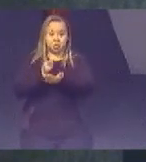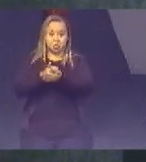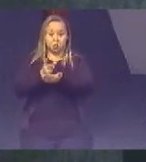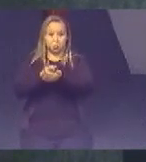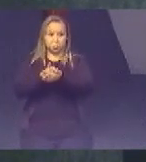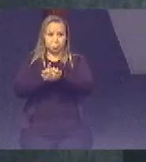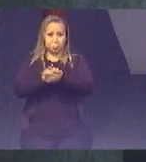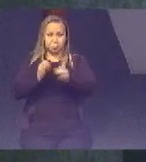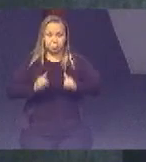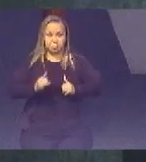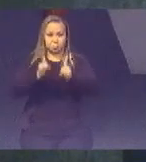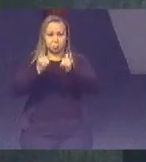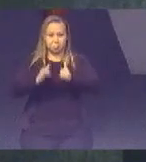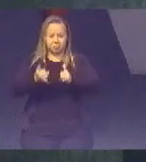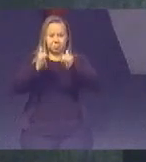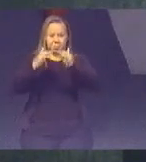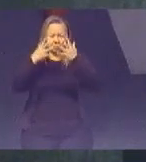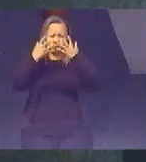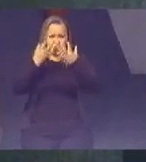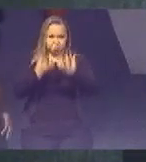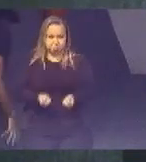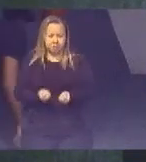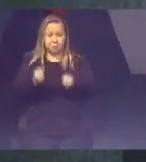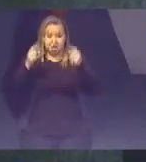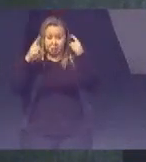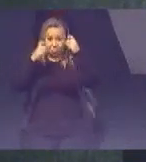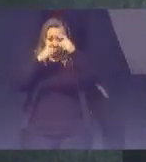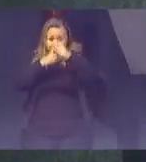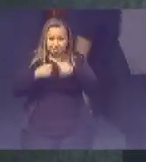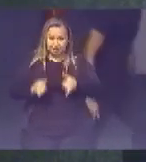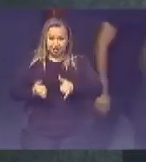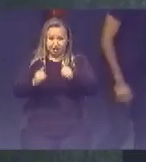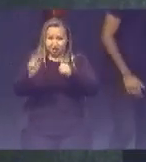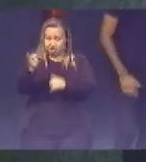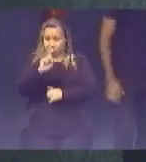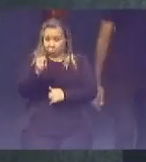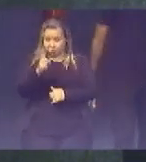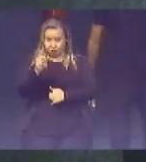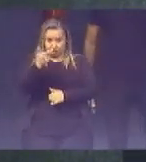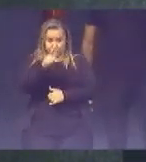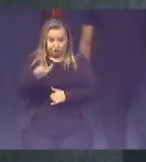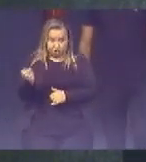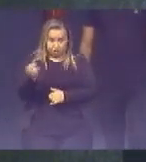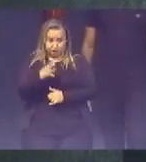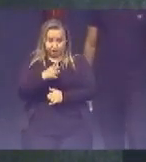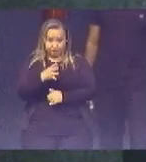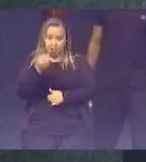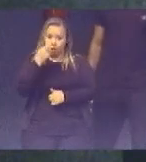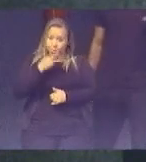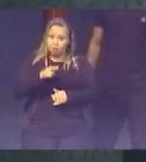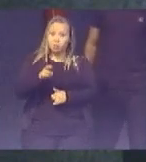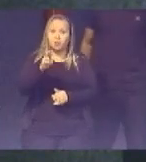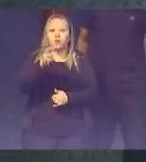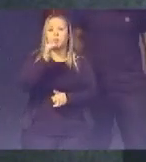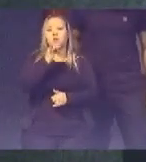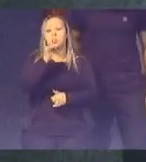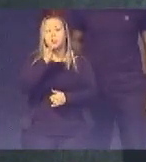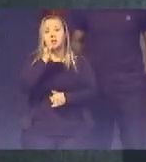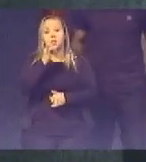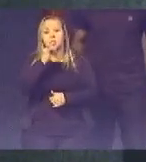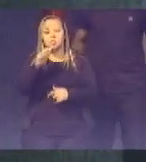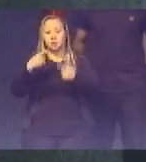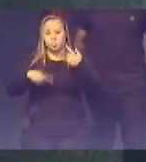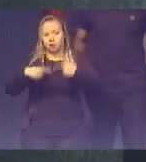energética Muito pesada Em energia Não renováveis Ou seja O efeito Esse é o exemplo Do efeito De uma